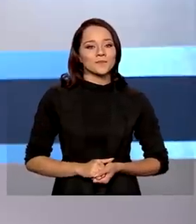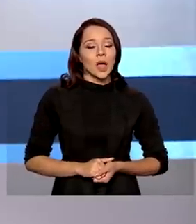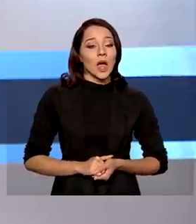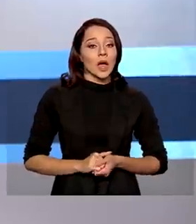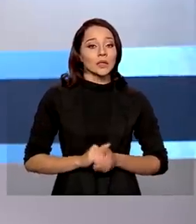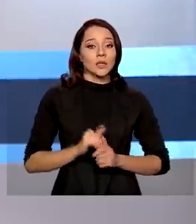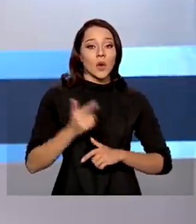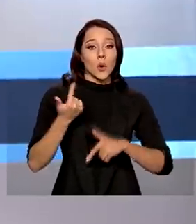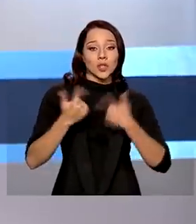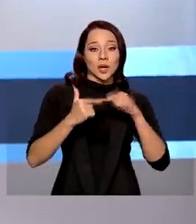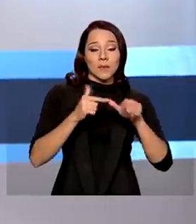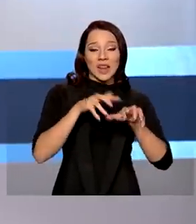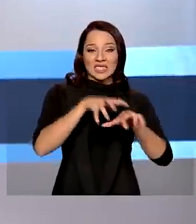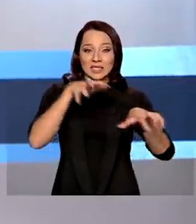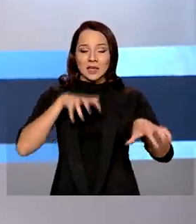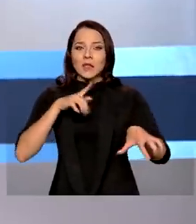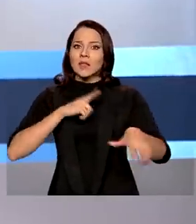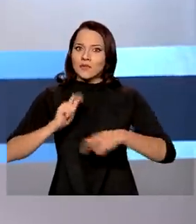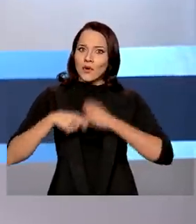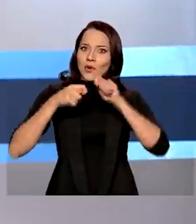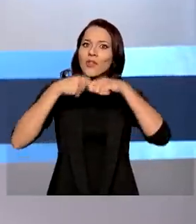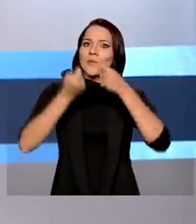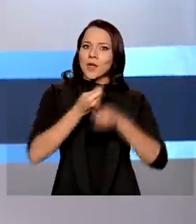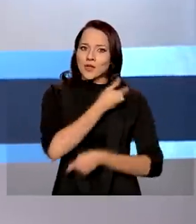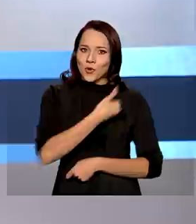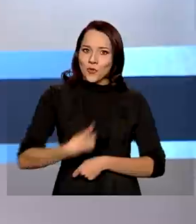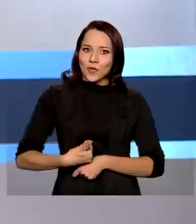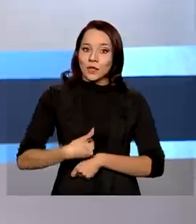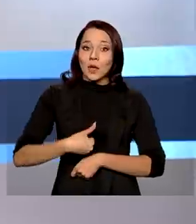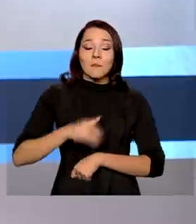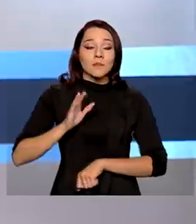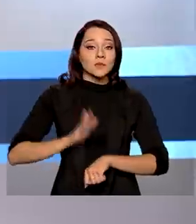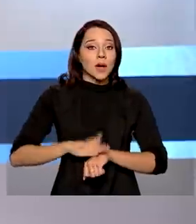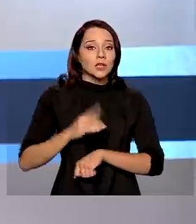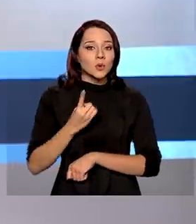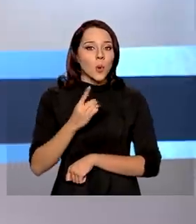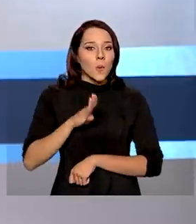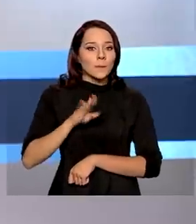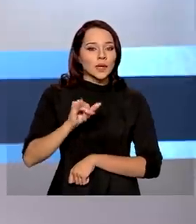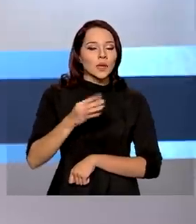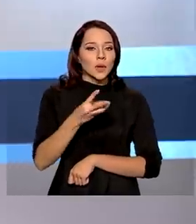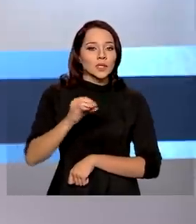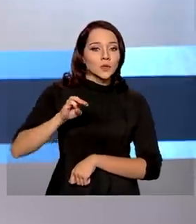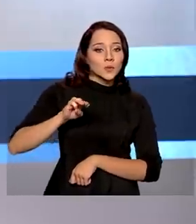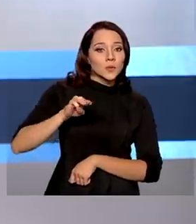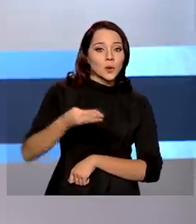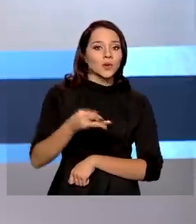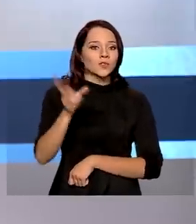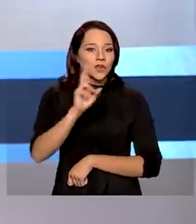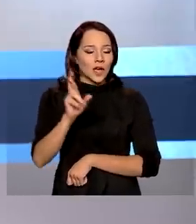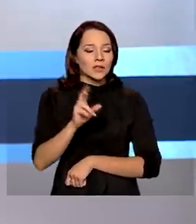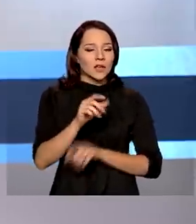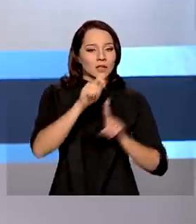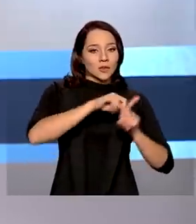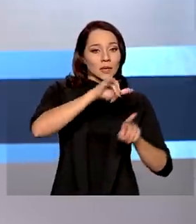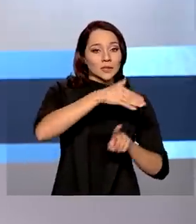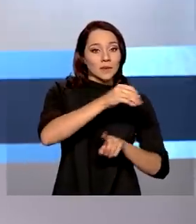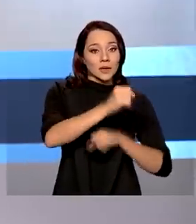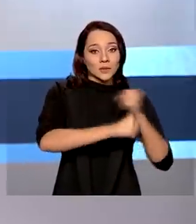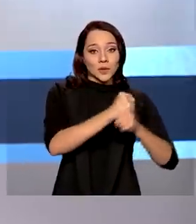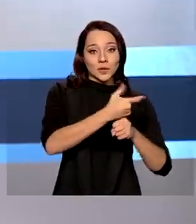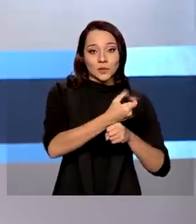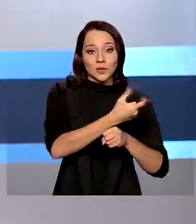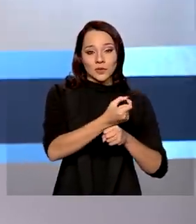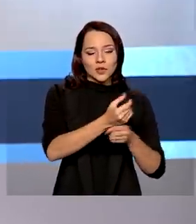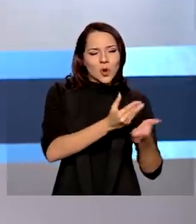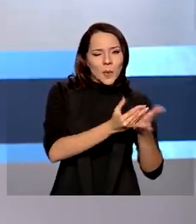teletrabalho gerou uma economia aos cofres públicos federais de mais de 1 bilhão e 400 milhões de reais de março de 2020,